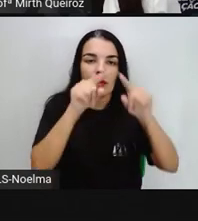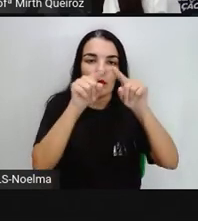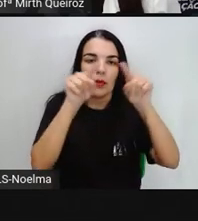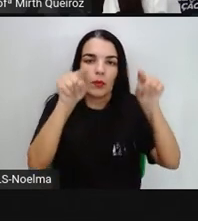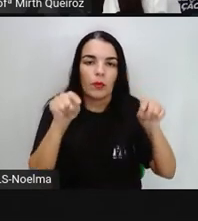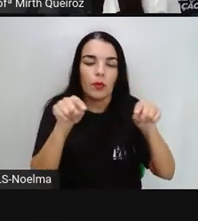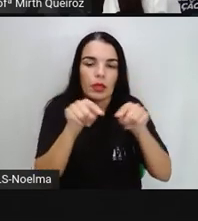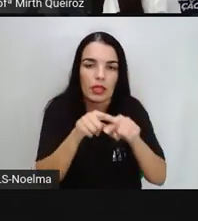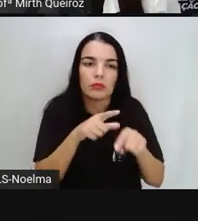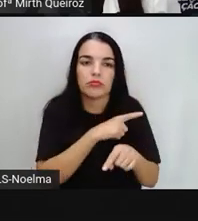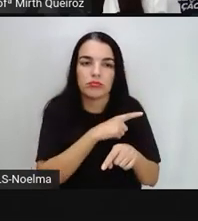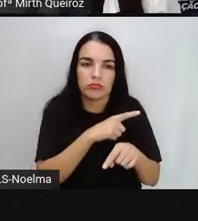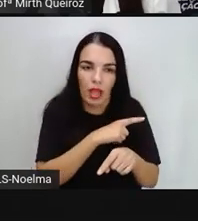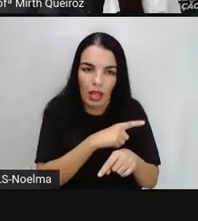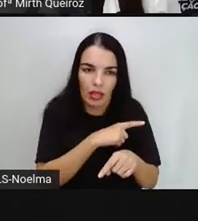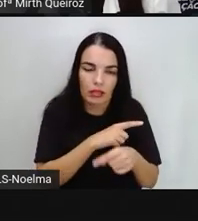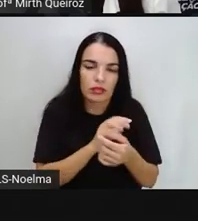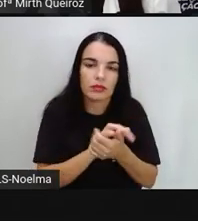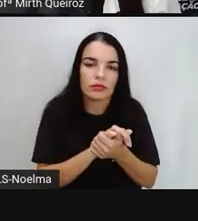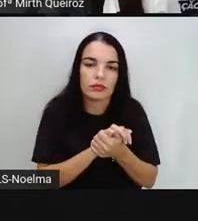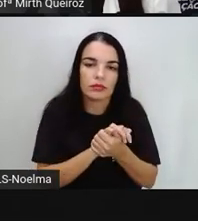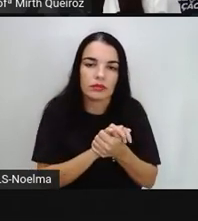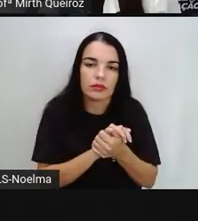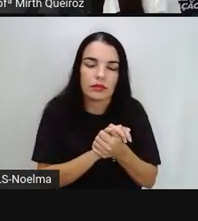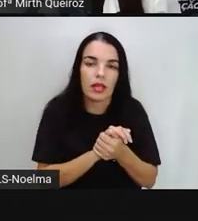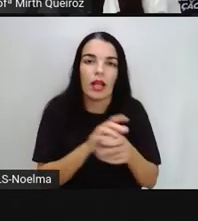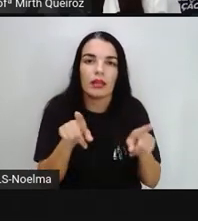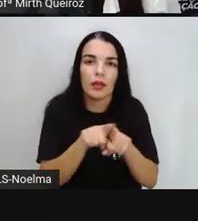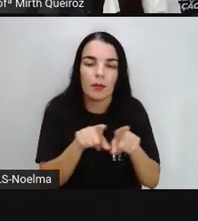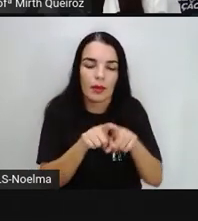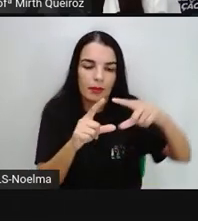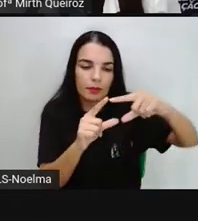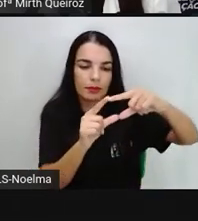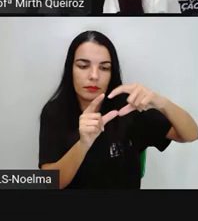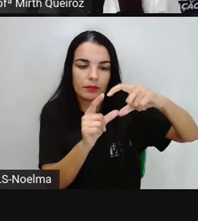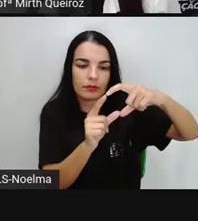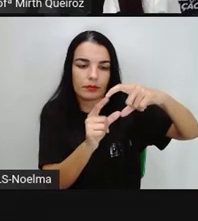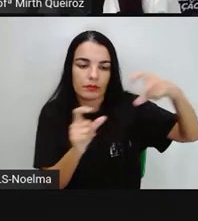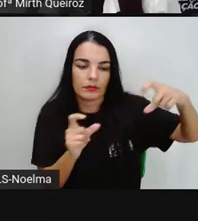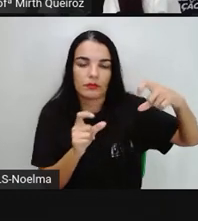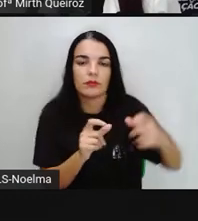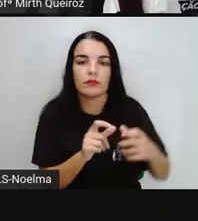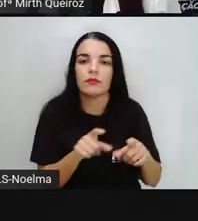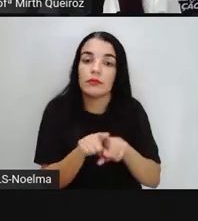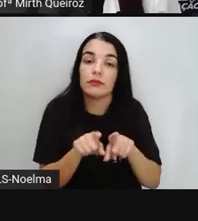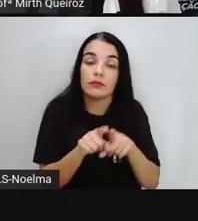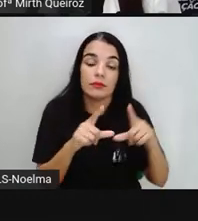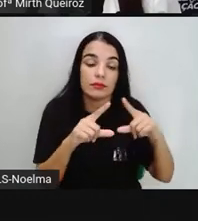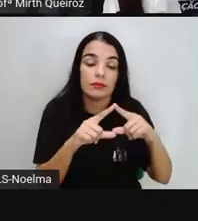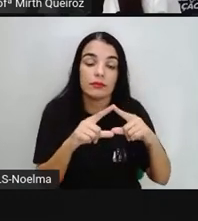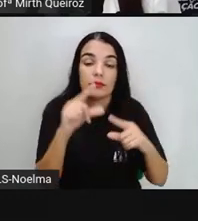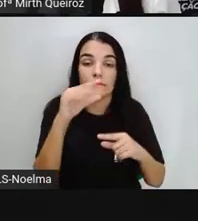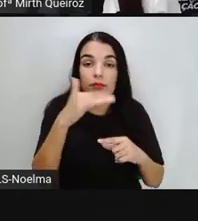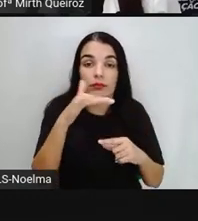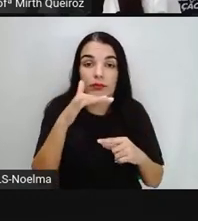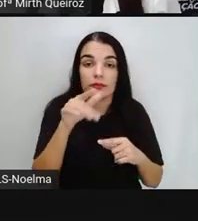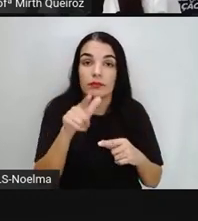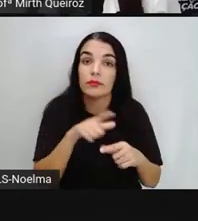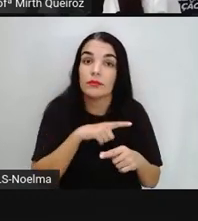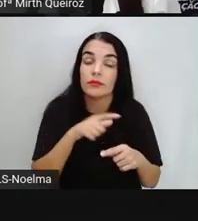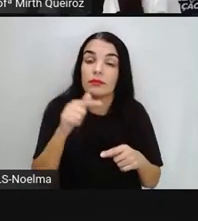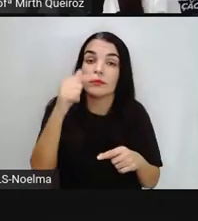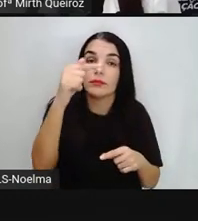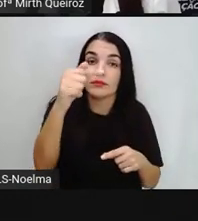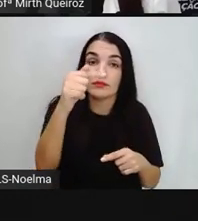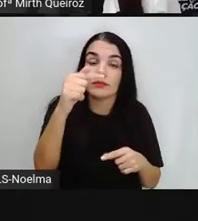quadrado, o paralelogramo e o triângulo médio, formando aí as sete peças